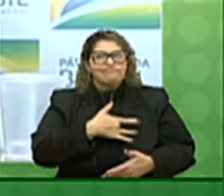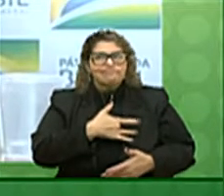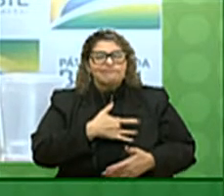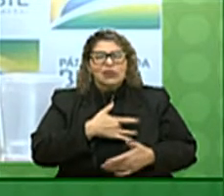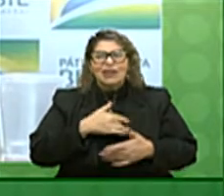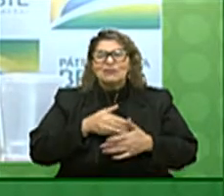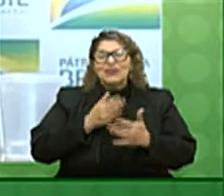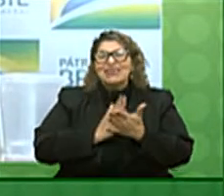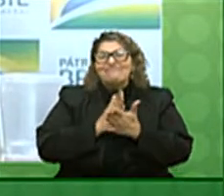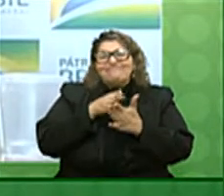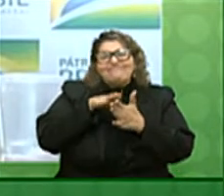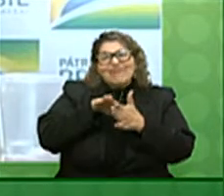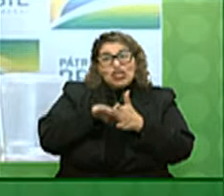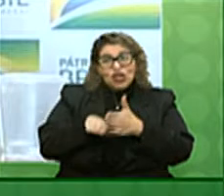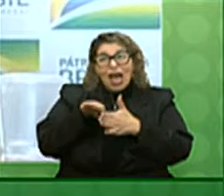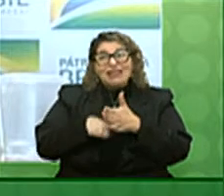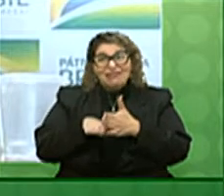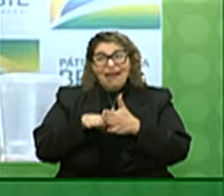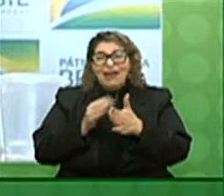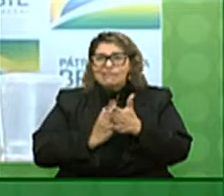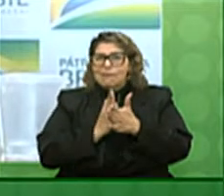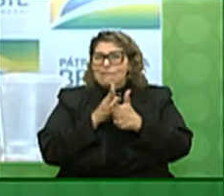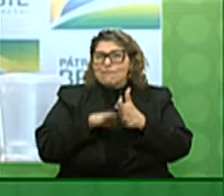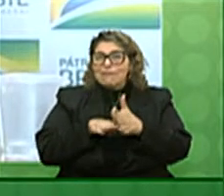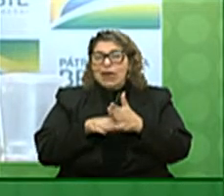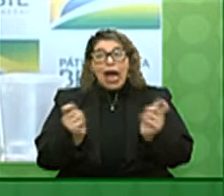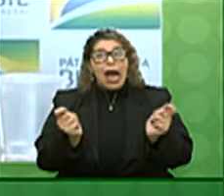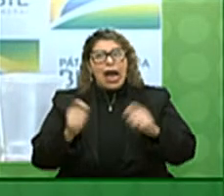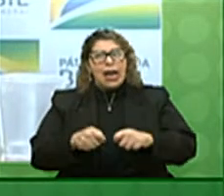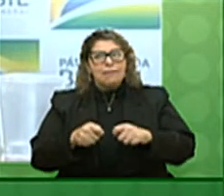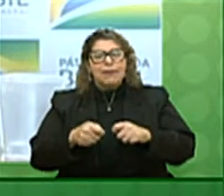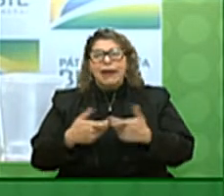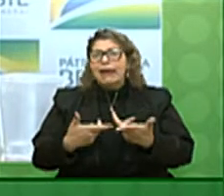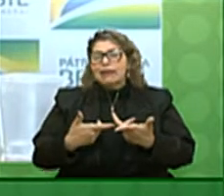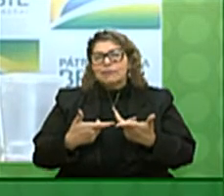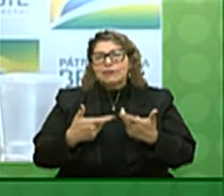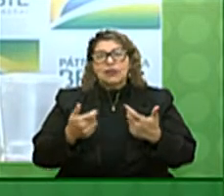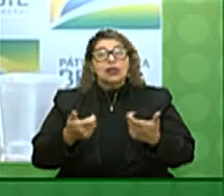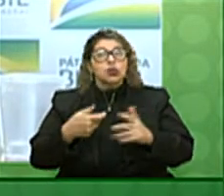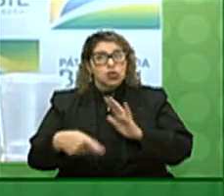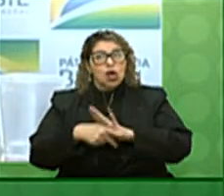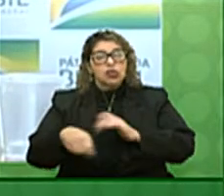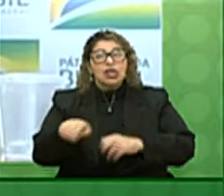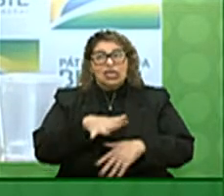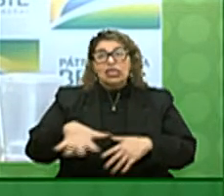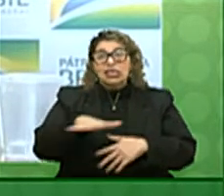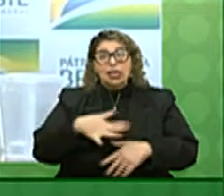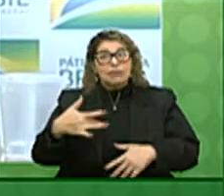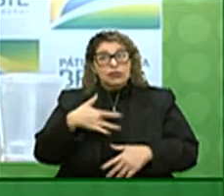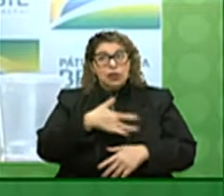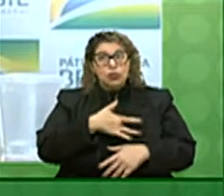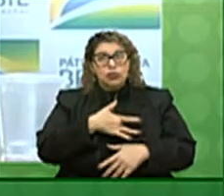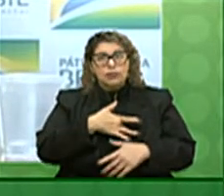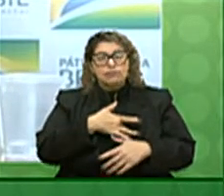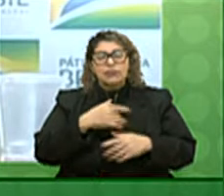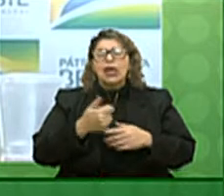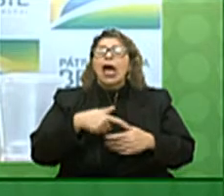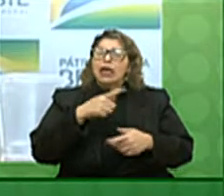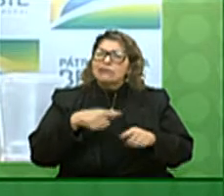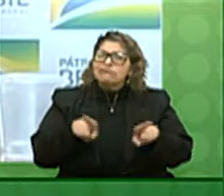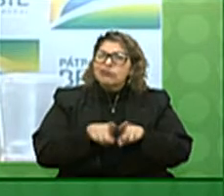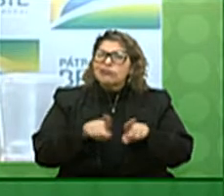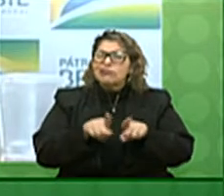achatar, adaptar essa curva à capacidade do nosso sistema público. A outra era a curva social